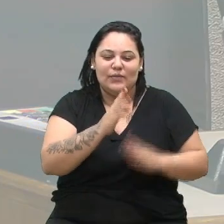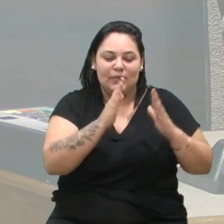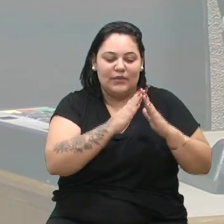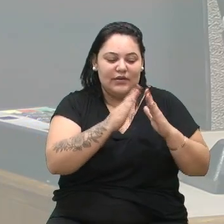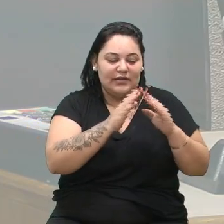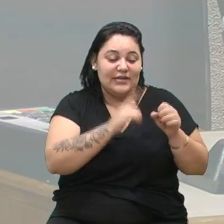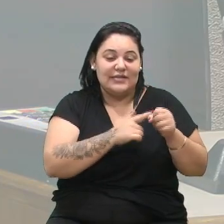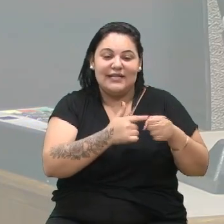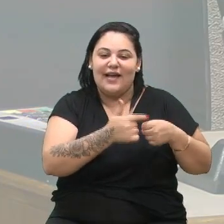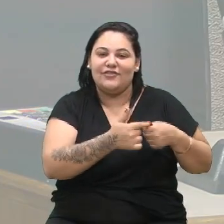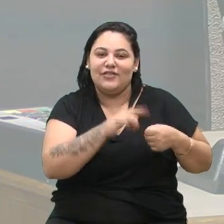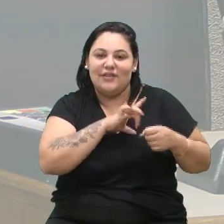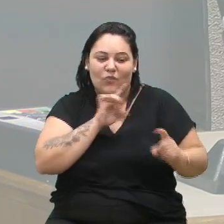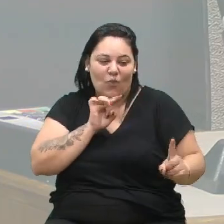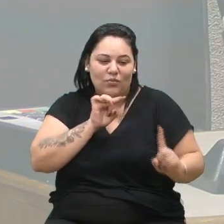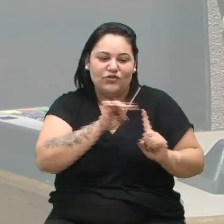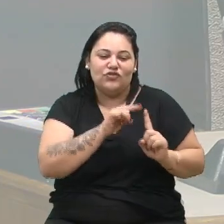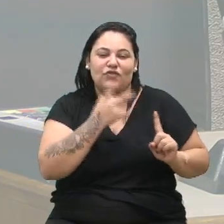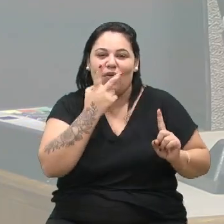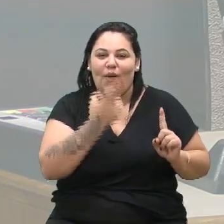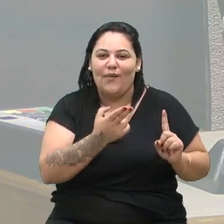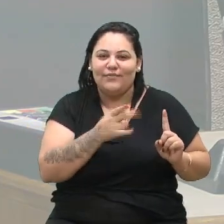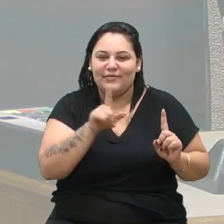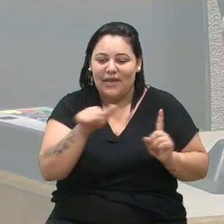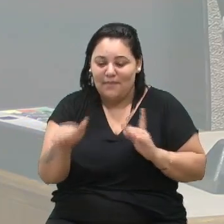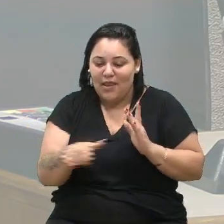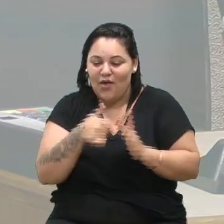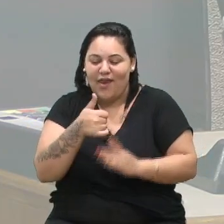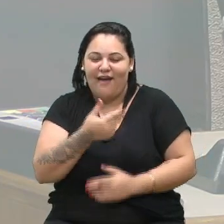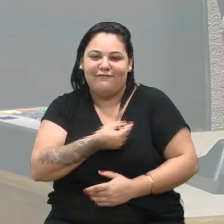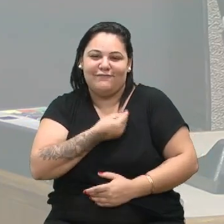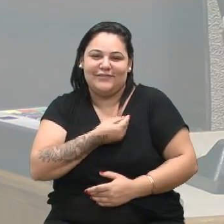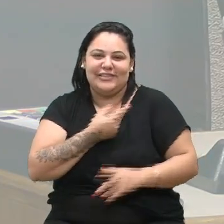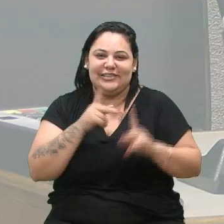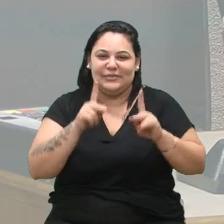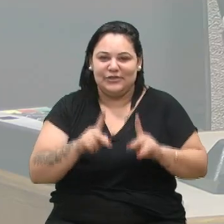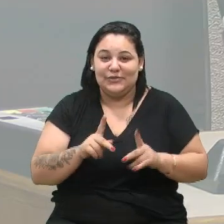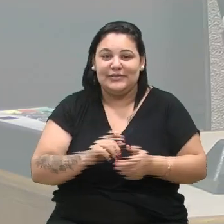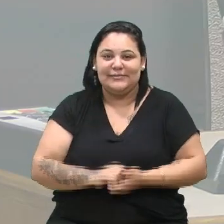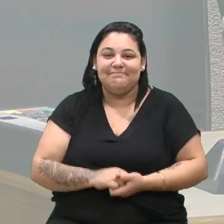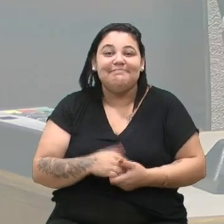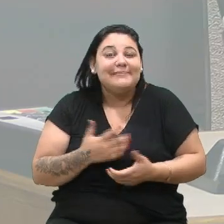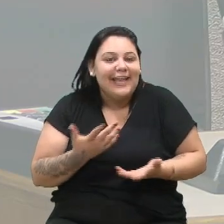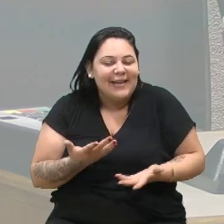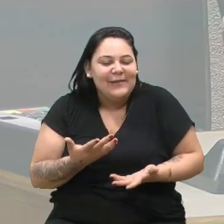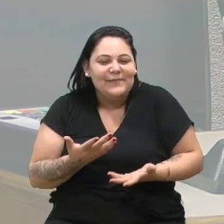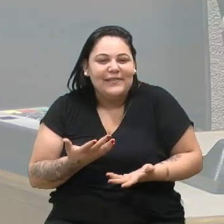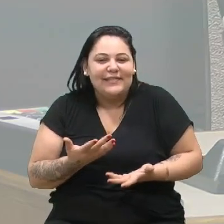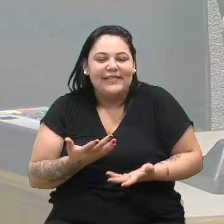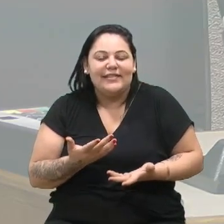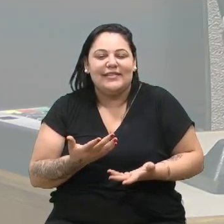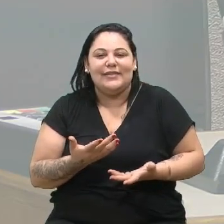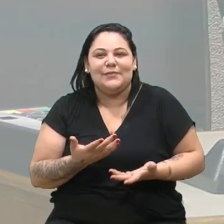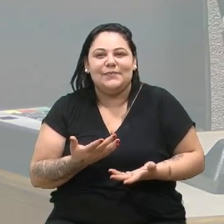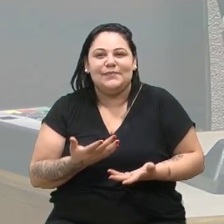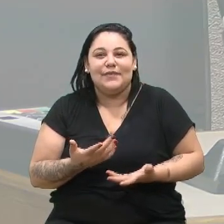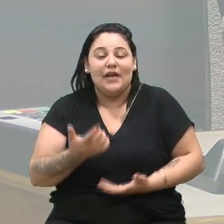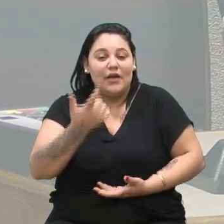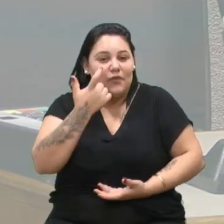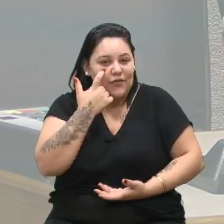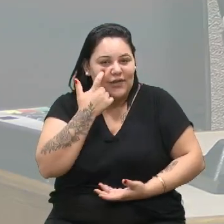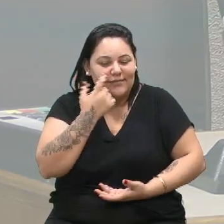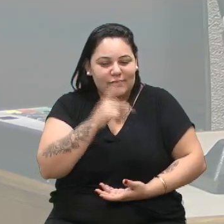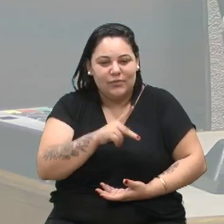e tendo o mesmo objetivo, que é melhorar a vida das pessoas, né. Então, a gente, eu vi no PP uma